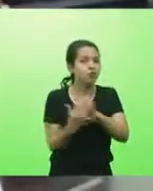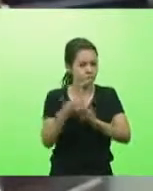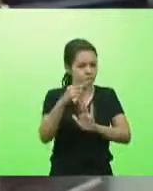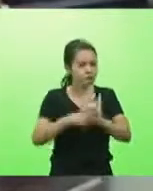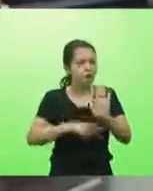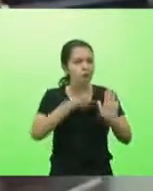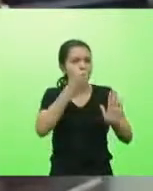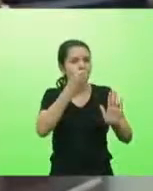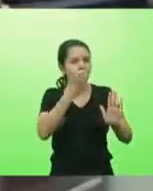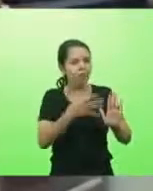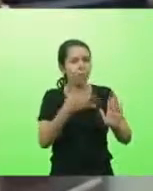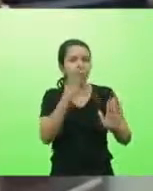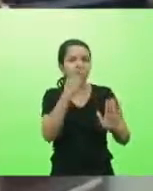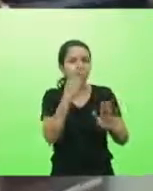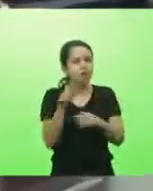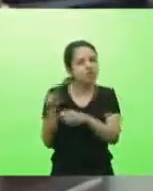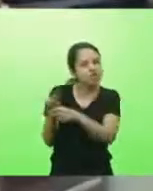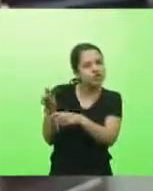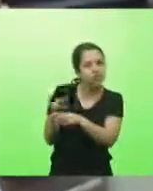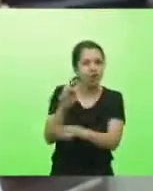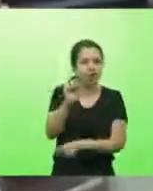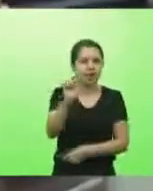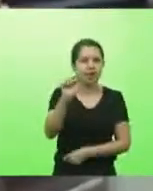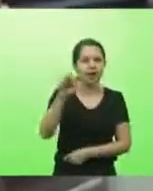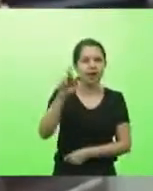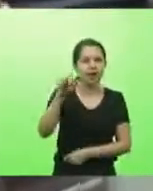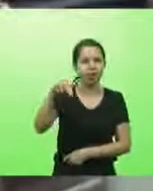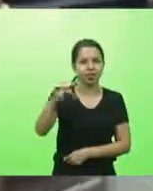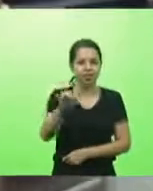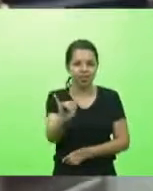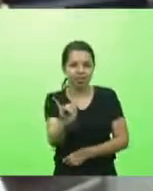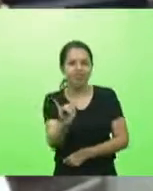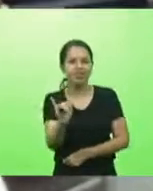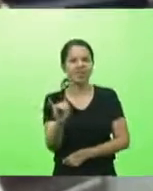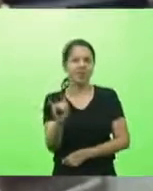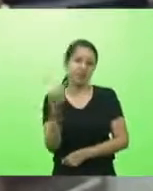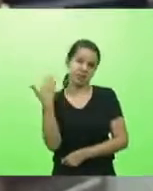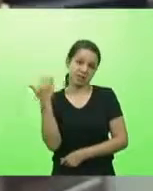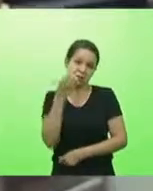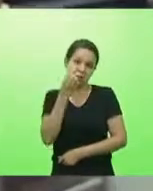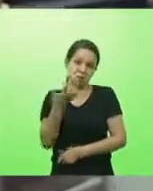tipo fiscal do Sarney é um projeto bom na época foi porque agora não é.